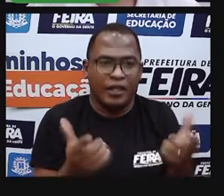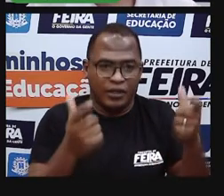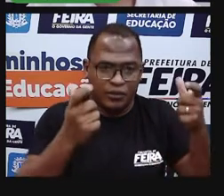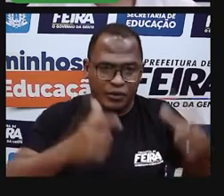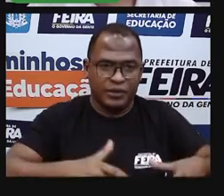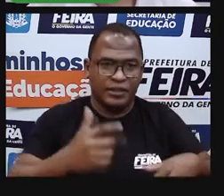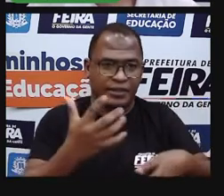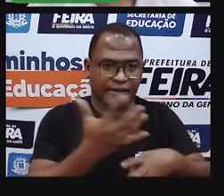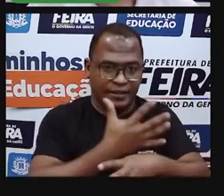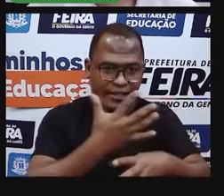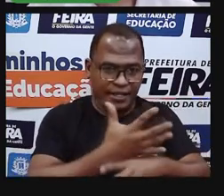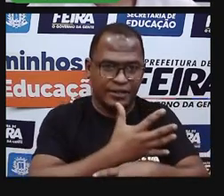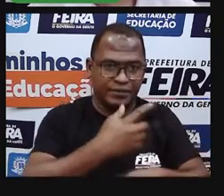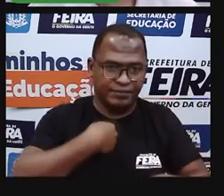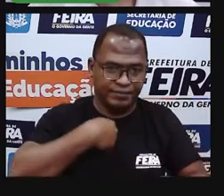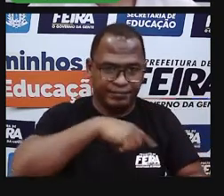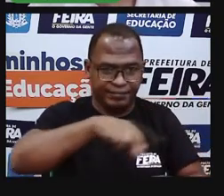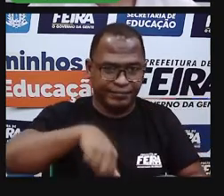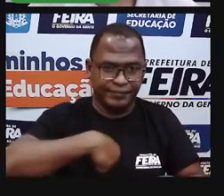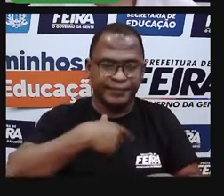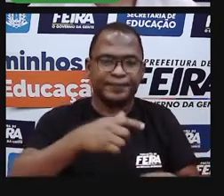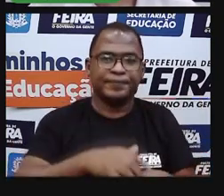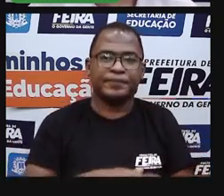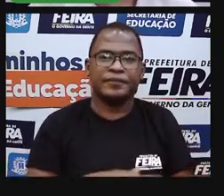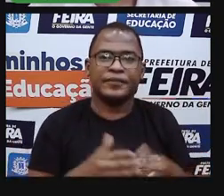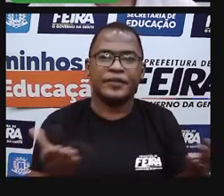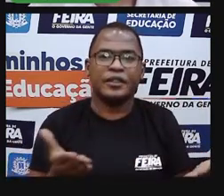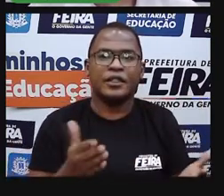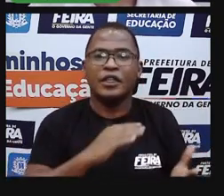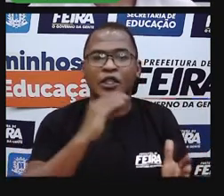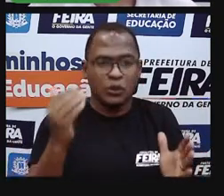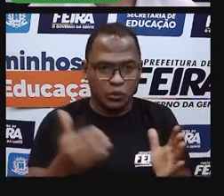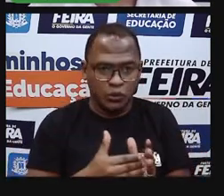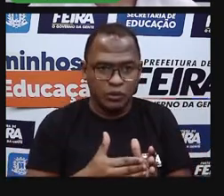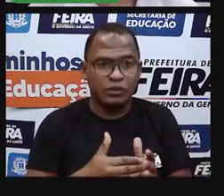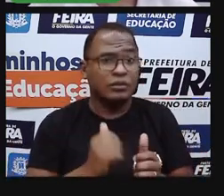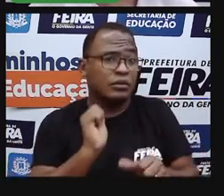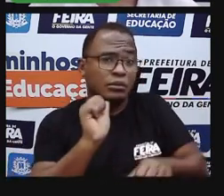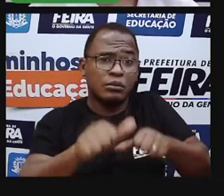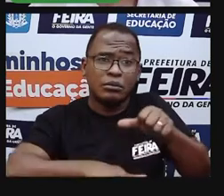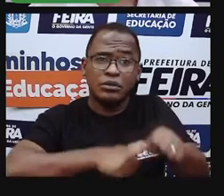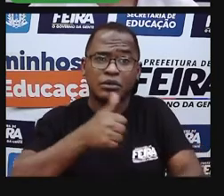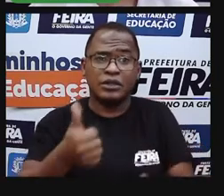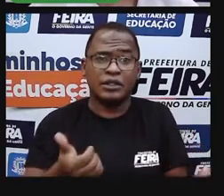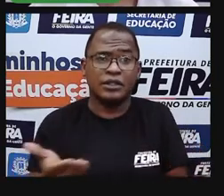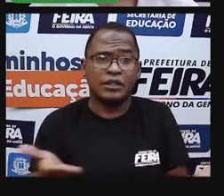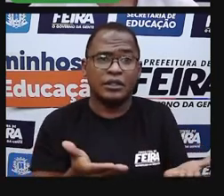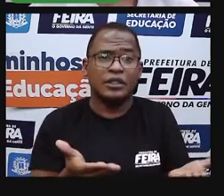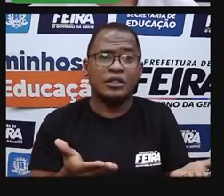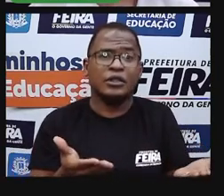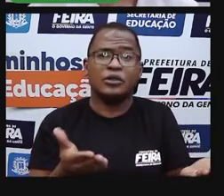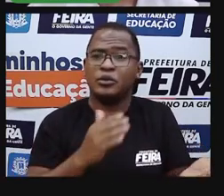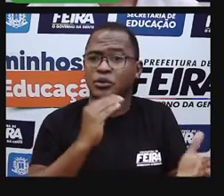absoluto. Tudo muda, se move, tudo gira, tudo voa